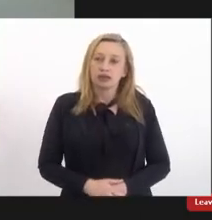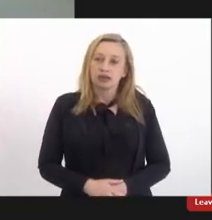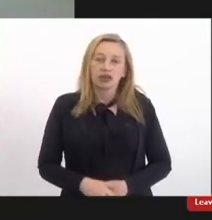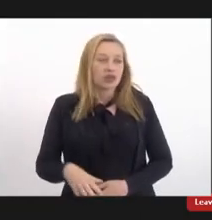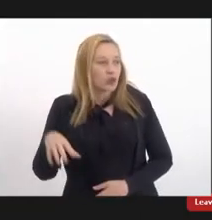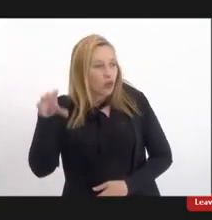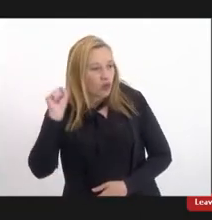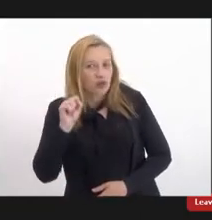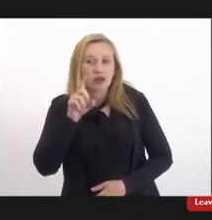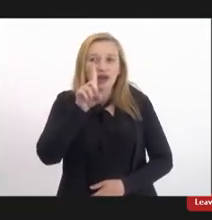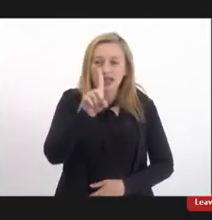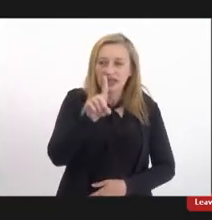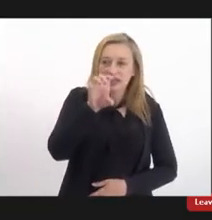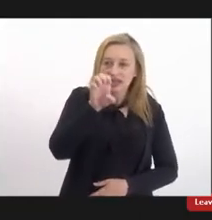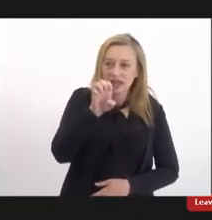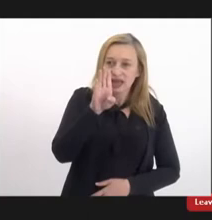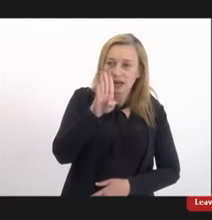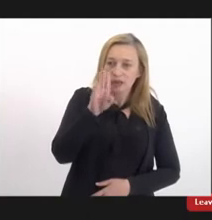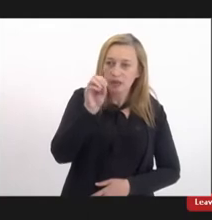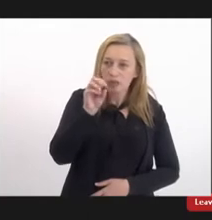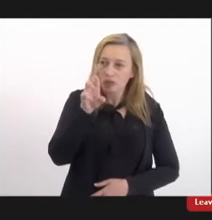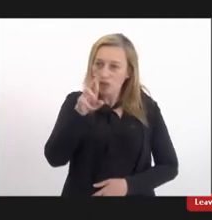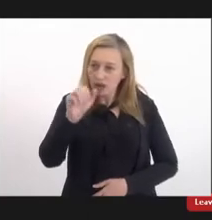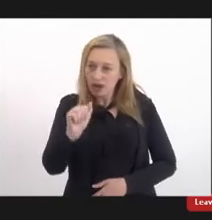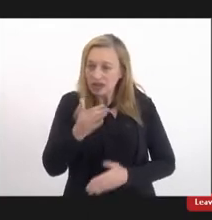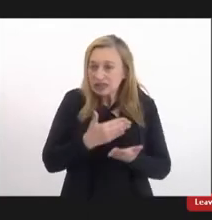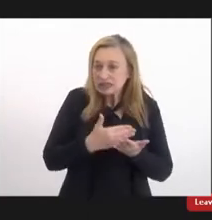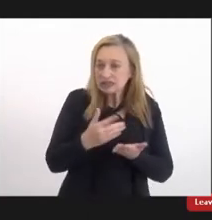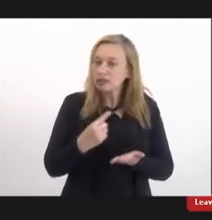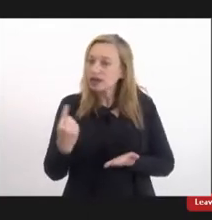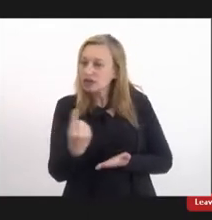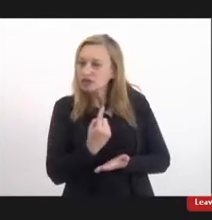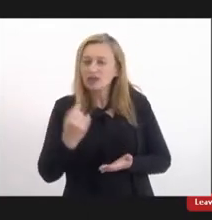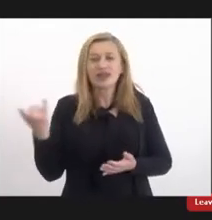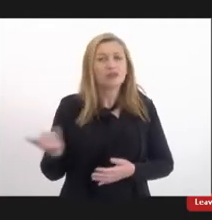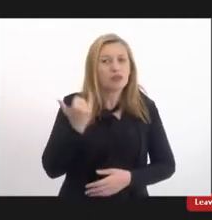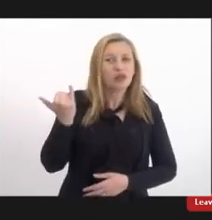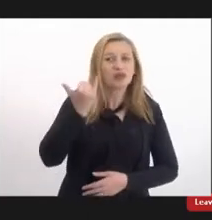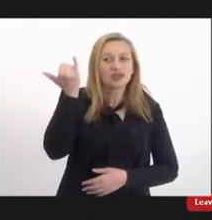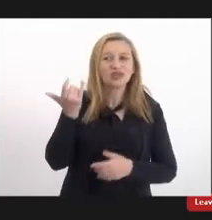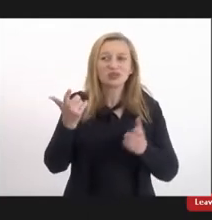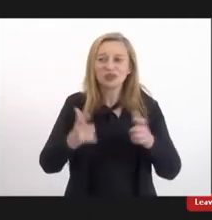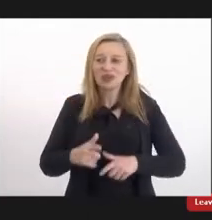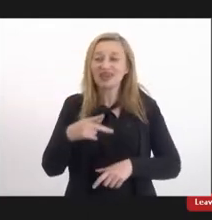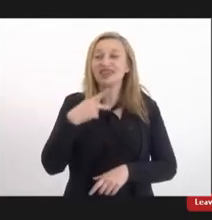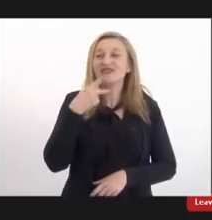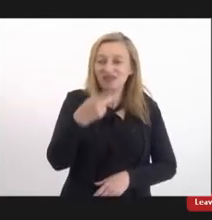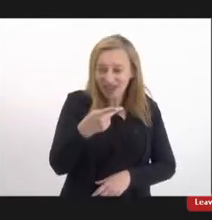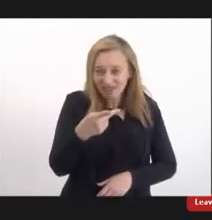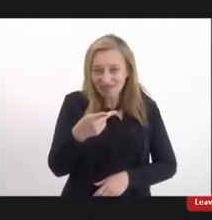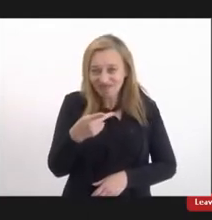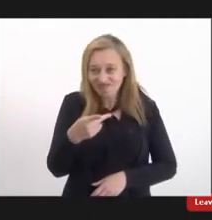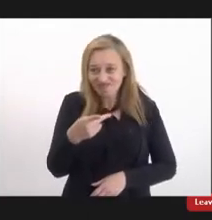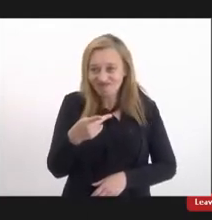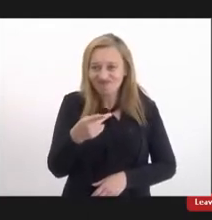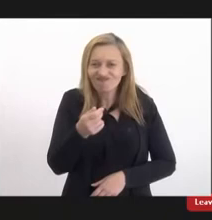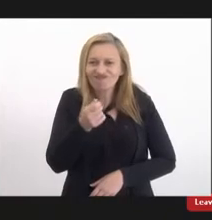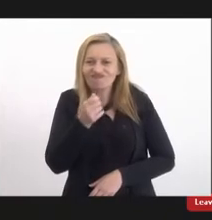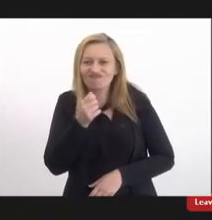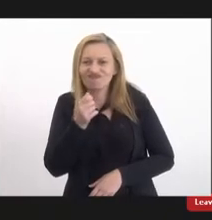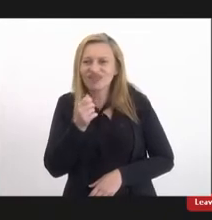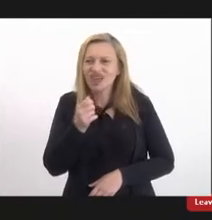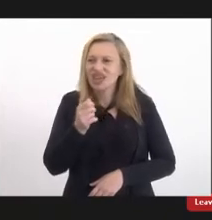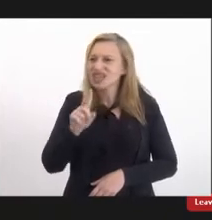escutou a Débora trazer inicialmente para a gente a importância do local de fala ninguém fala por